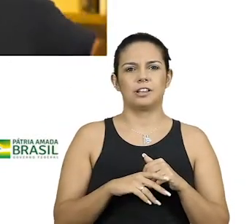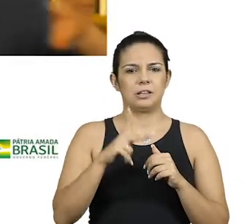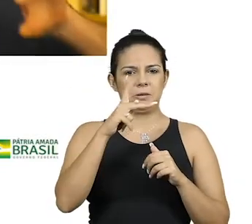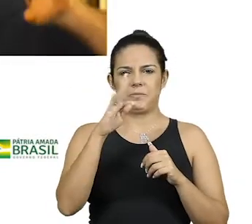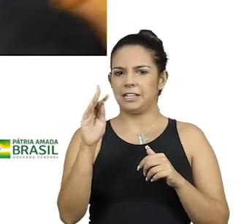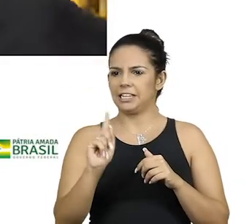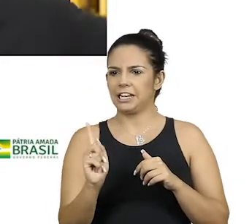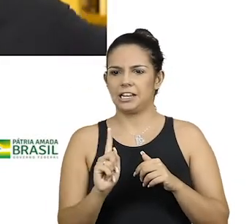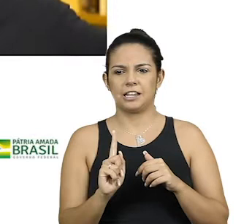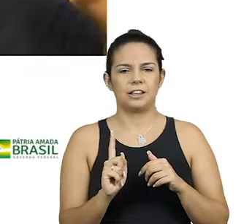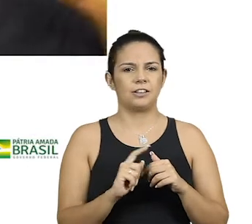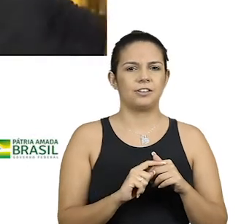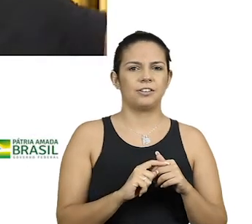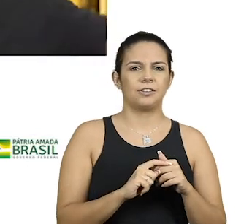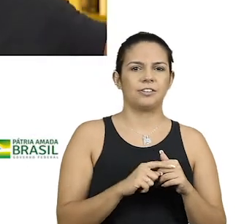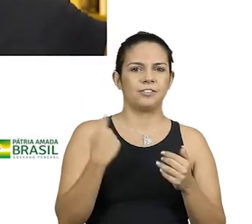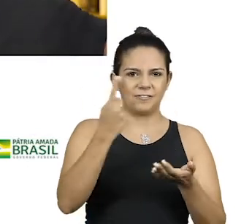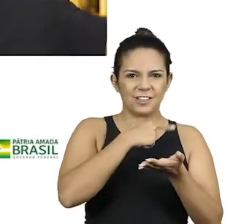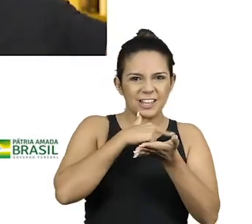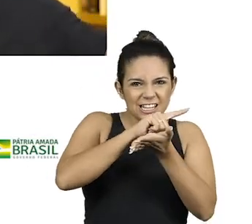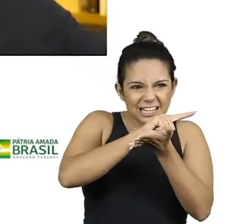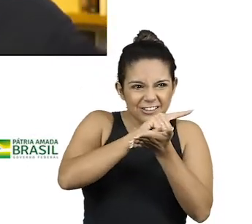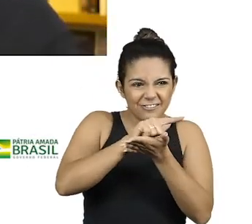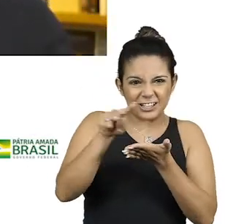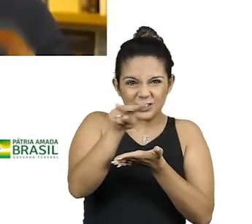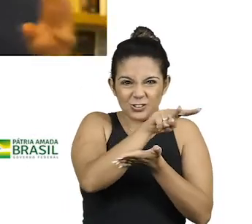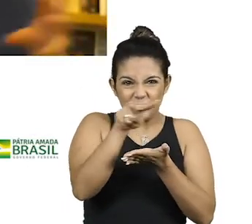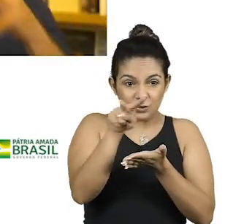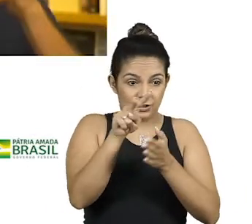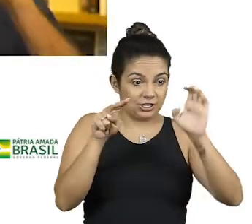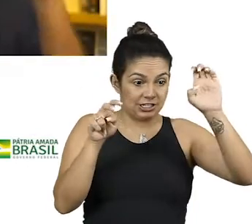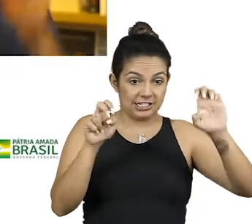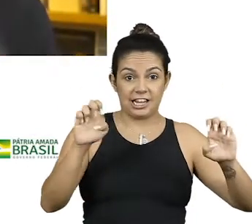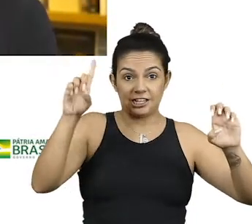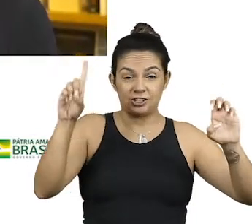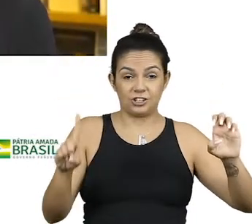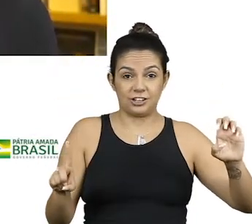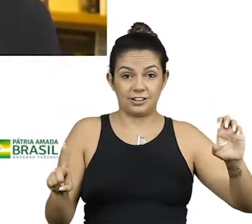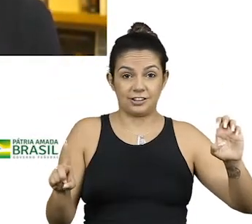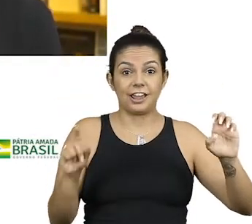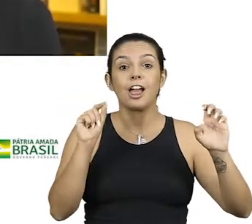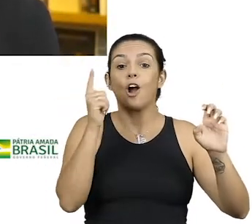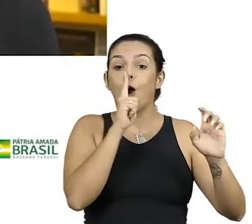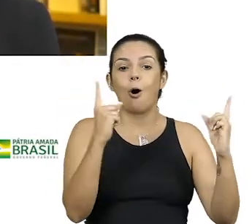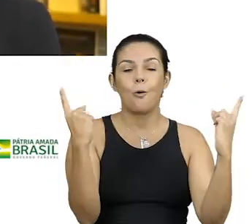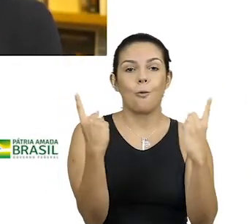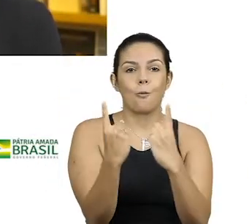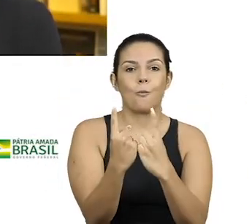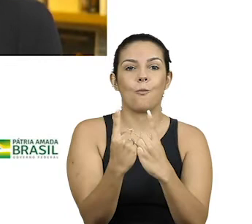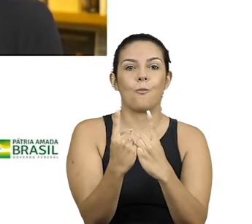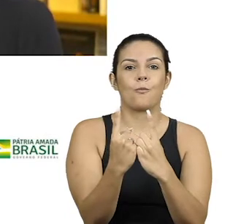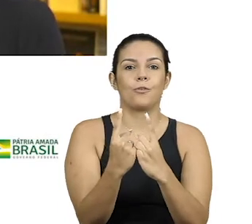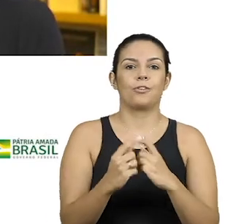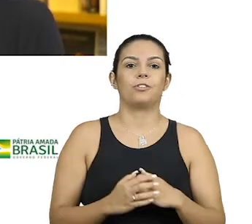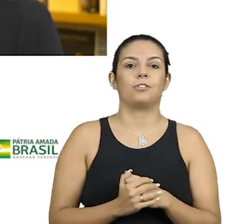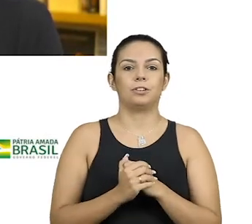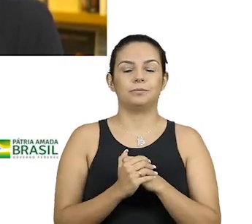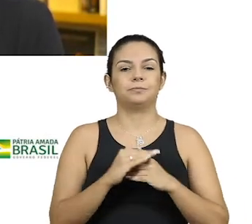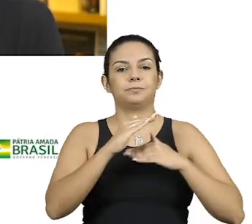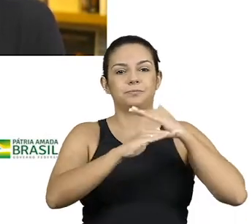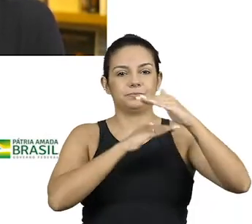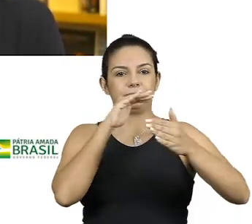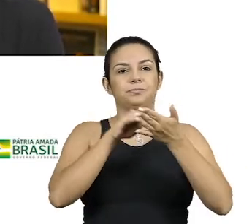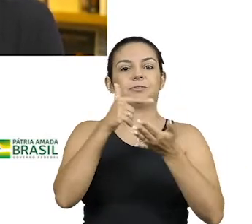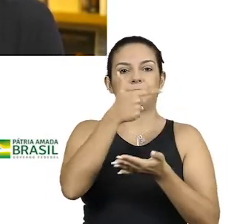PT também não. Se a gente esvazia esses dois extremos, quem sabe a gente pode pensar em uma evolução até